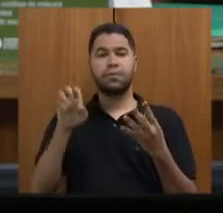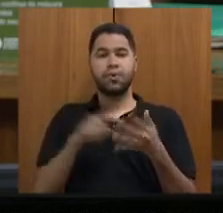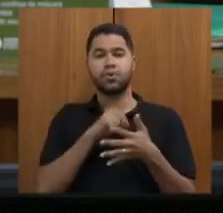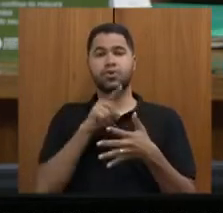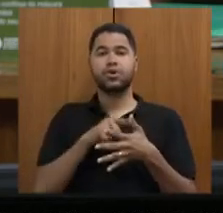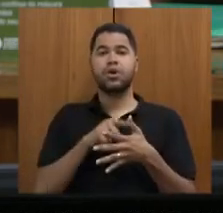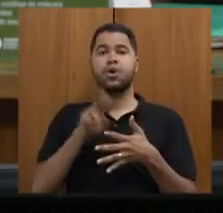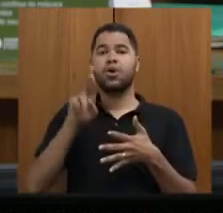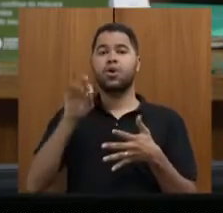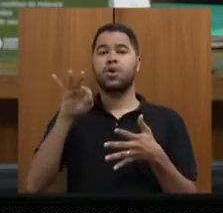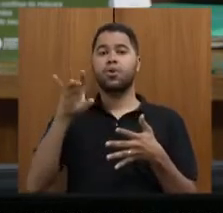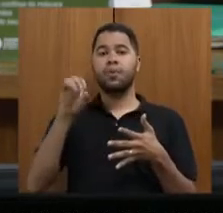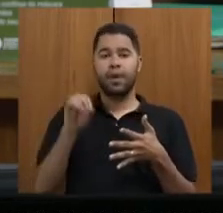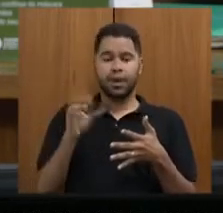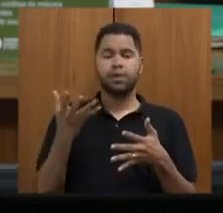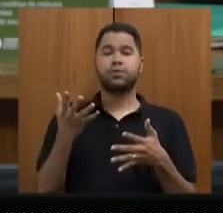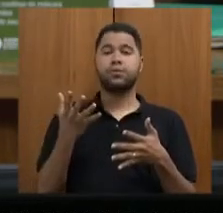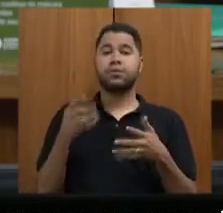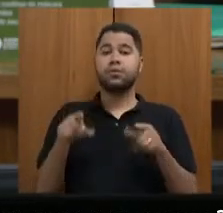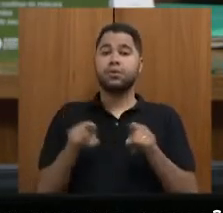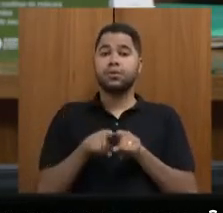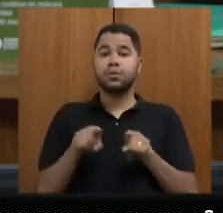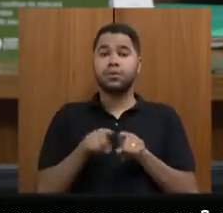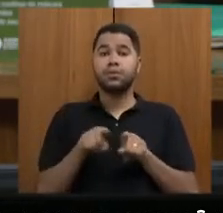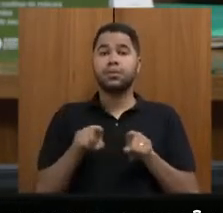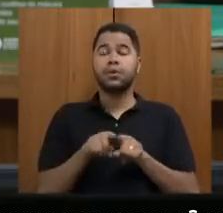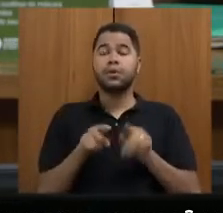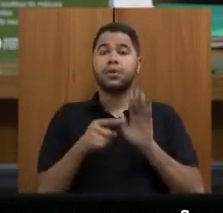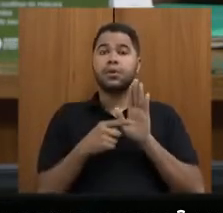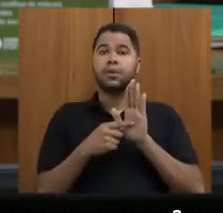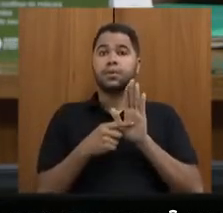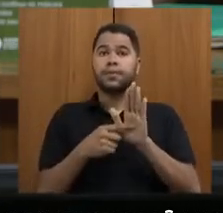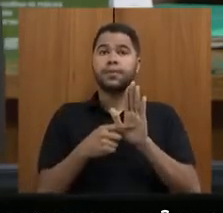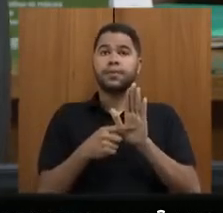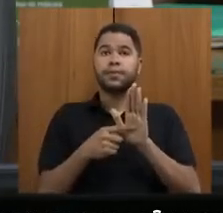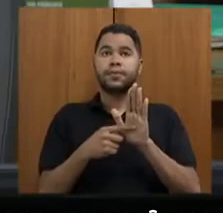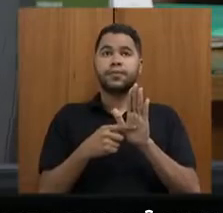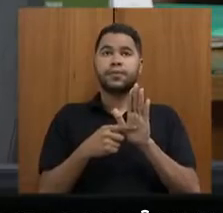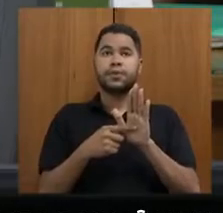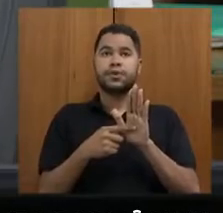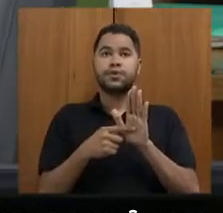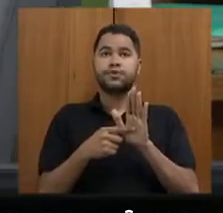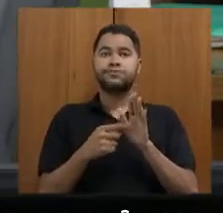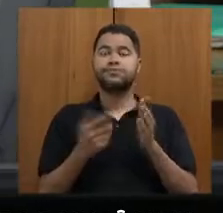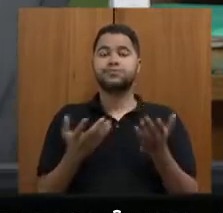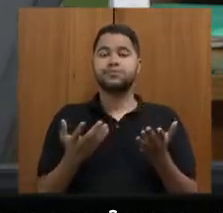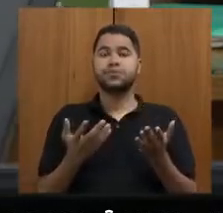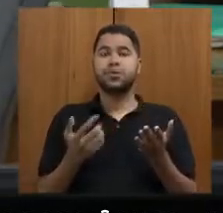Andrade. E a apresentação, eu acho que vou ficar...